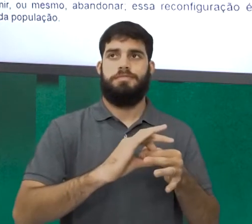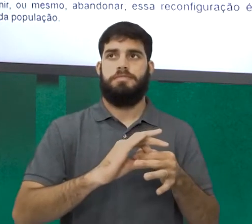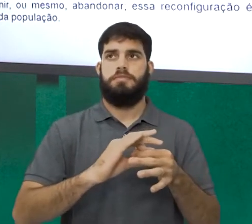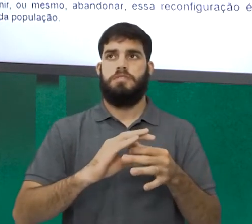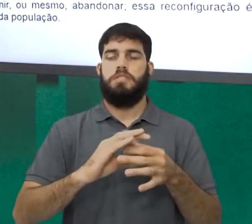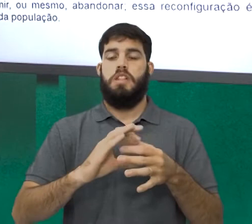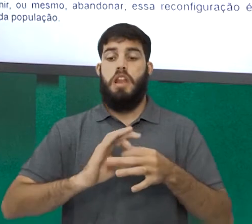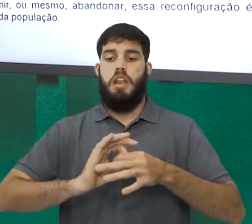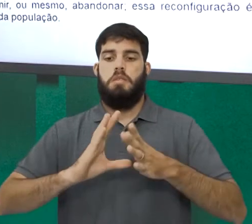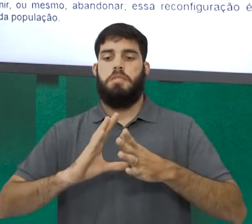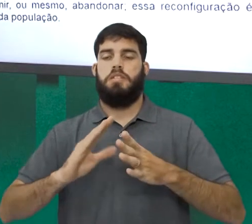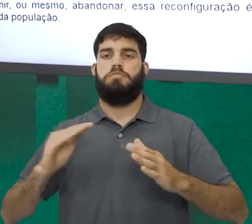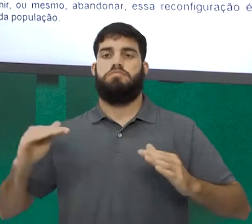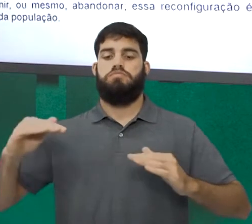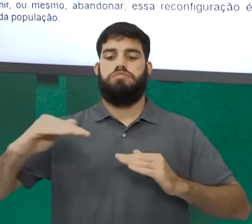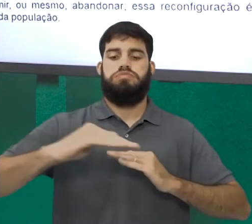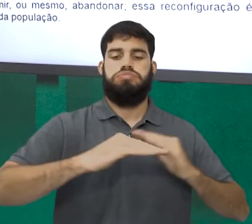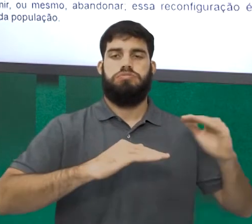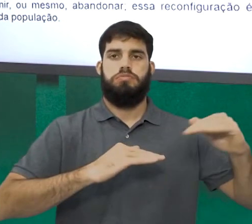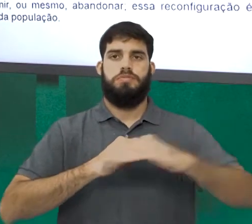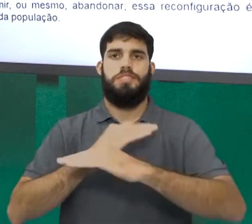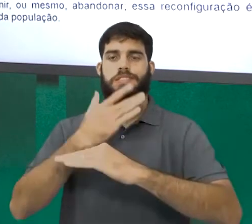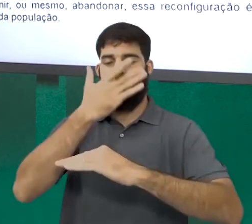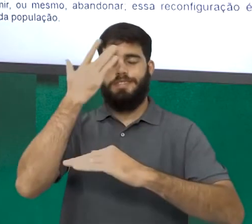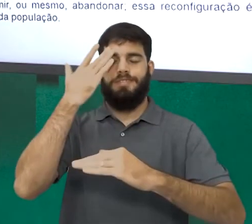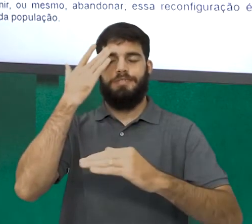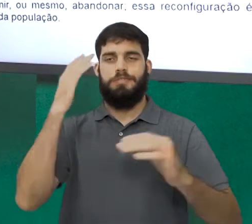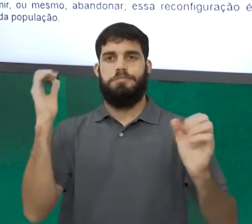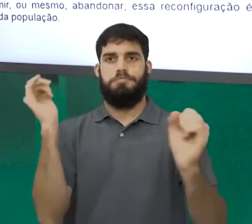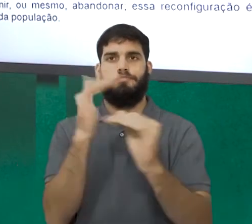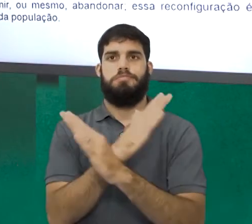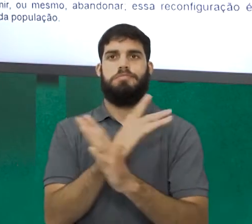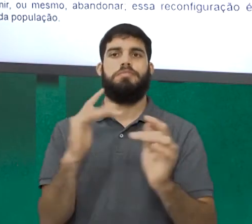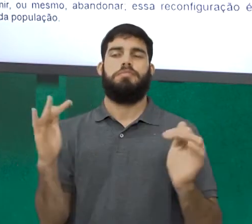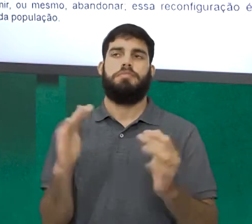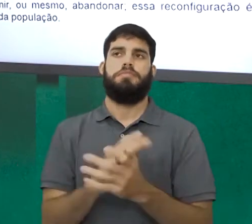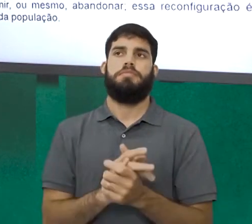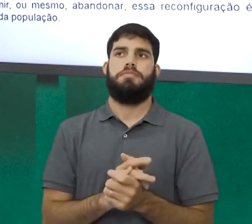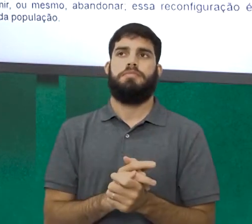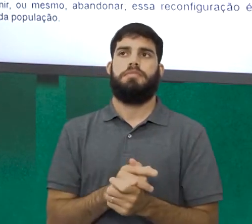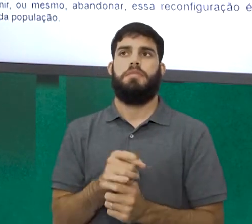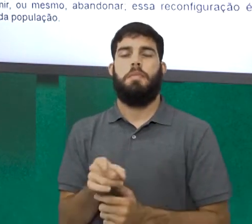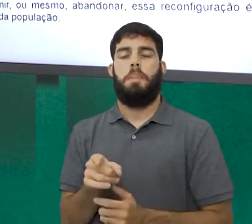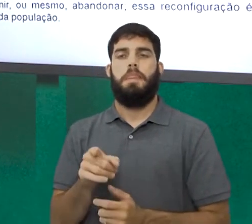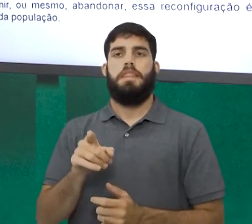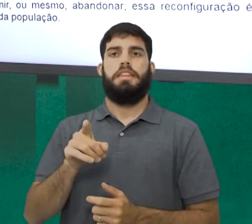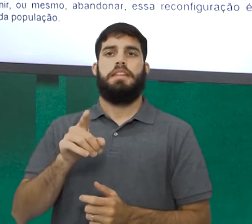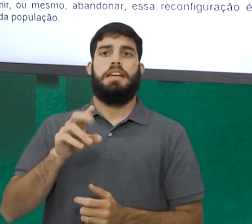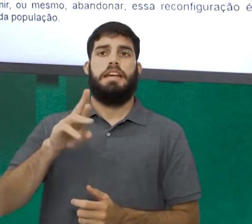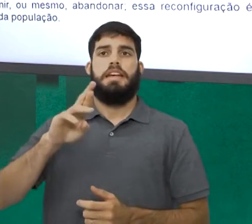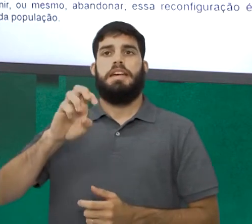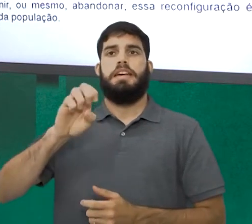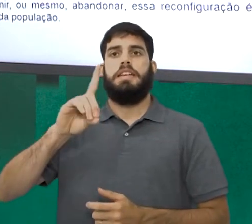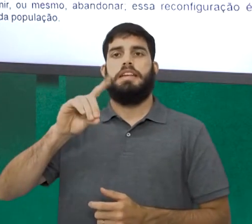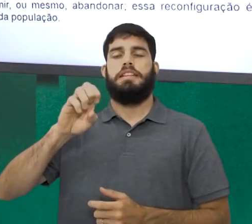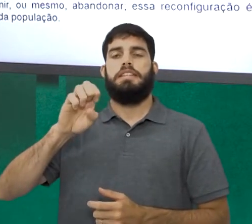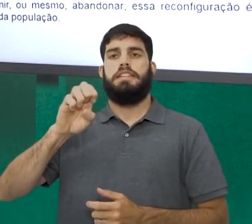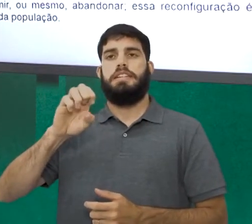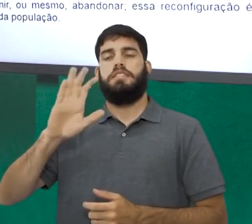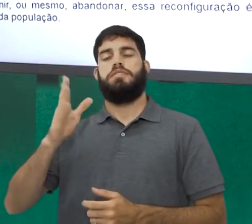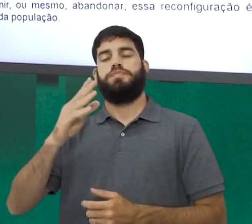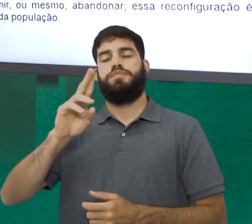fluxos entre essas cidades, e, por isso, podemos falar em rede urbana. Esse conjunto que,